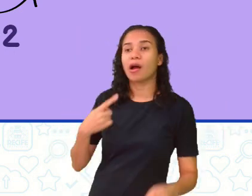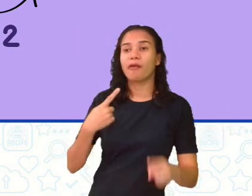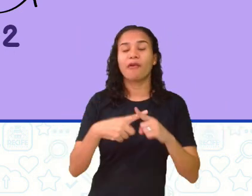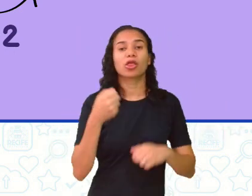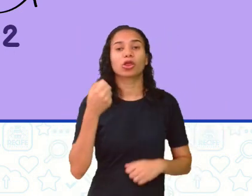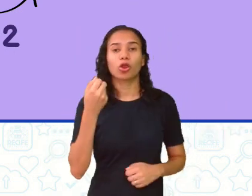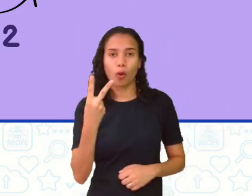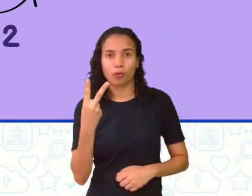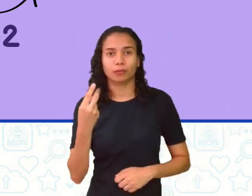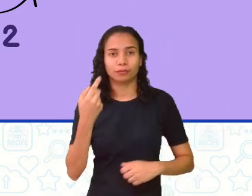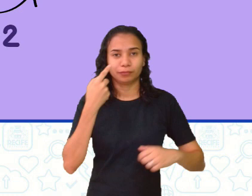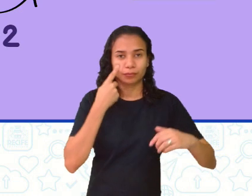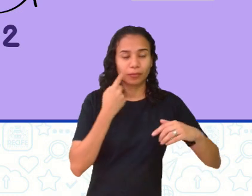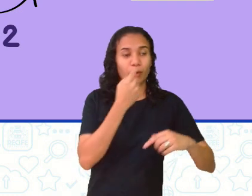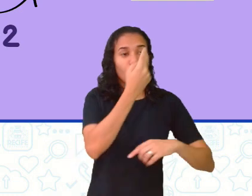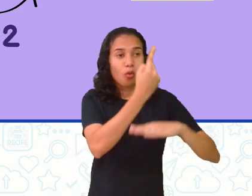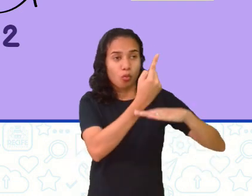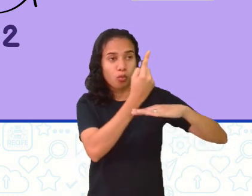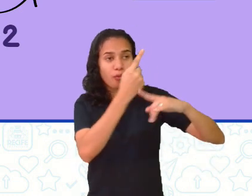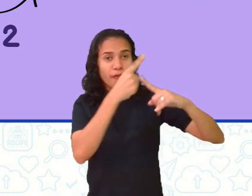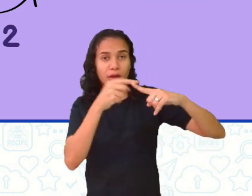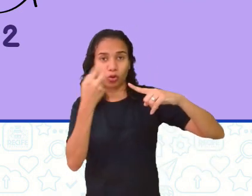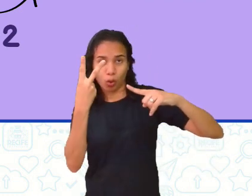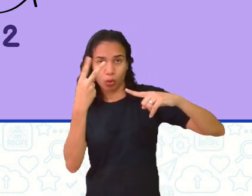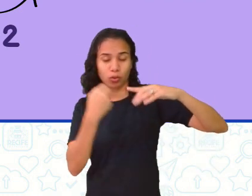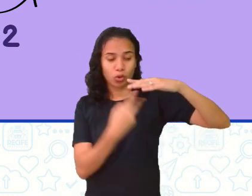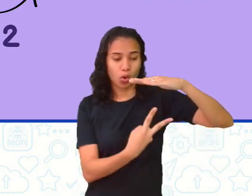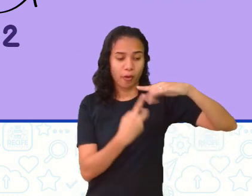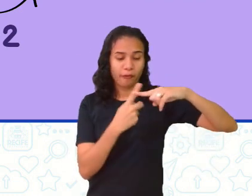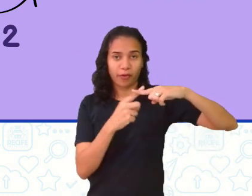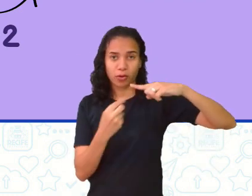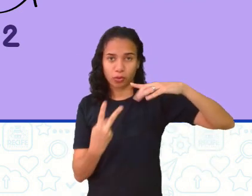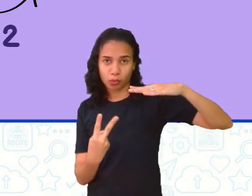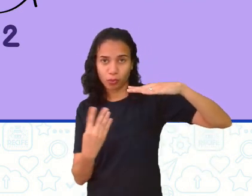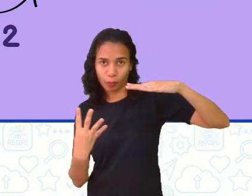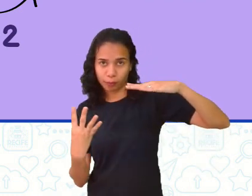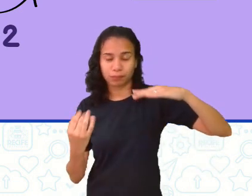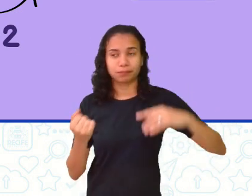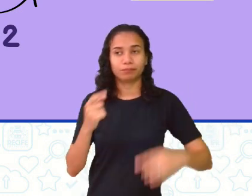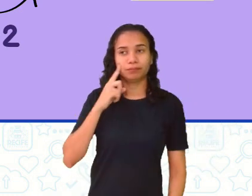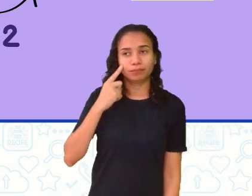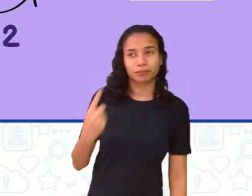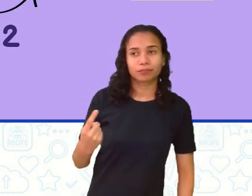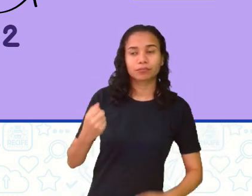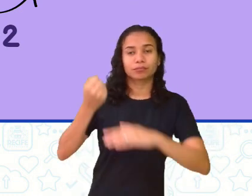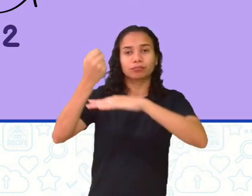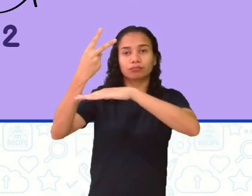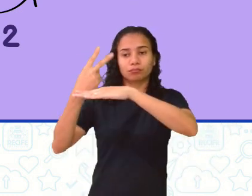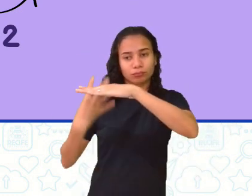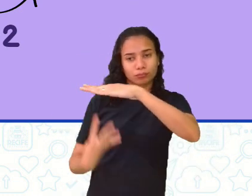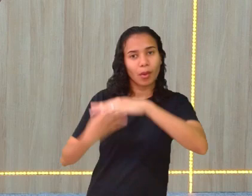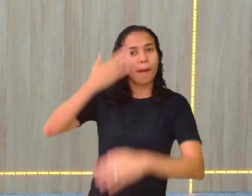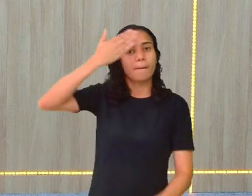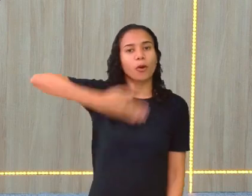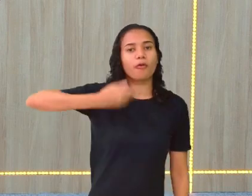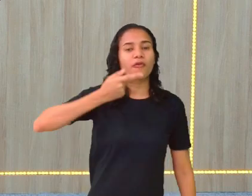2. Então, 1 vezes 2, 2. E 2 vezes 2, 4. Então, acabei de provar a vocês. Vocês têm aí